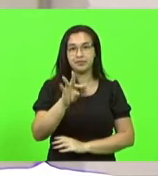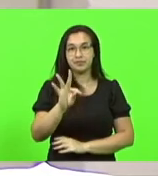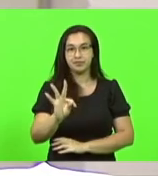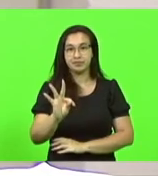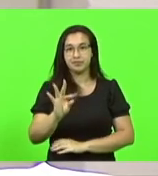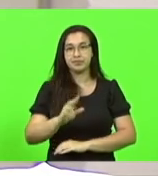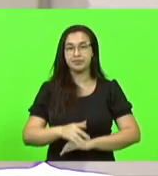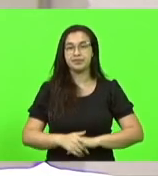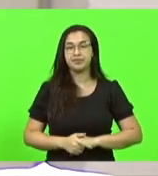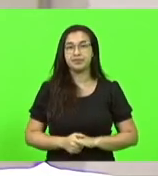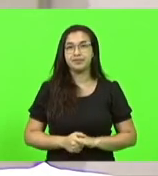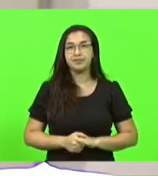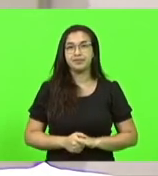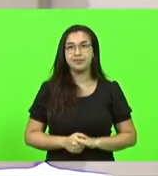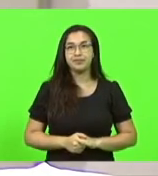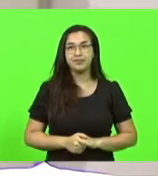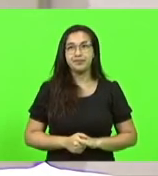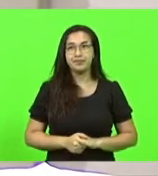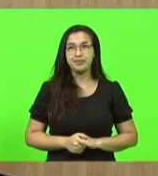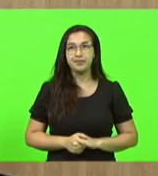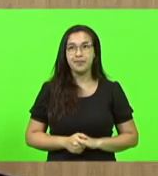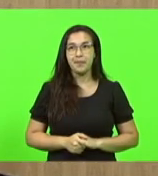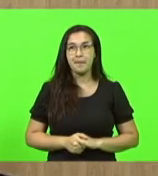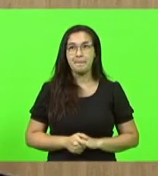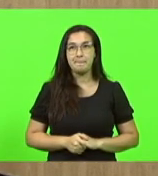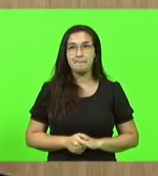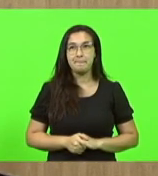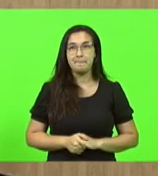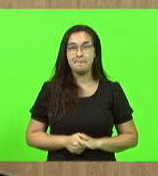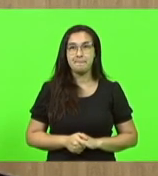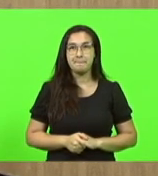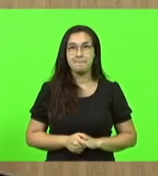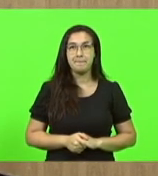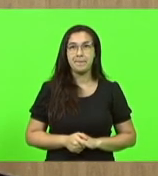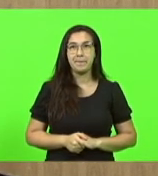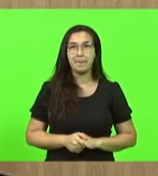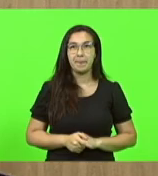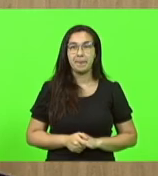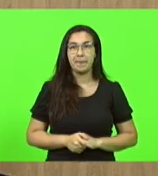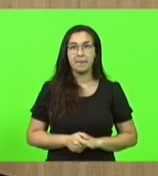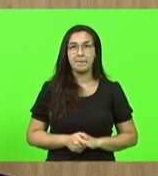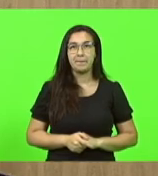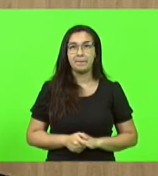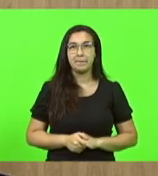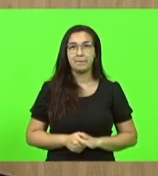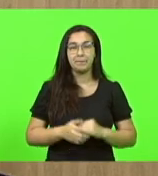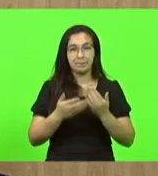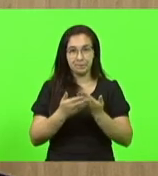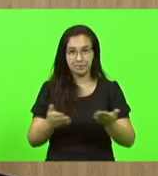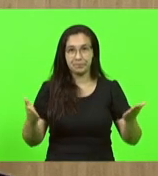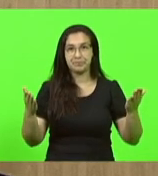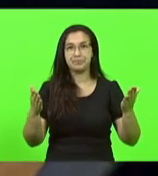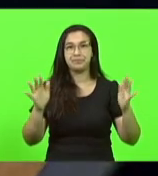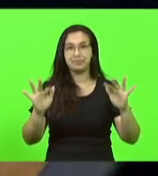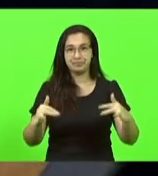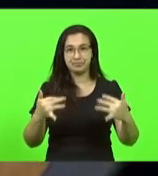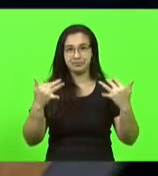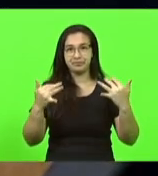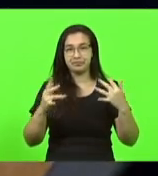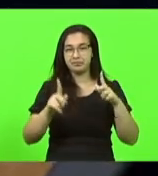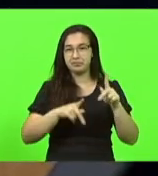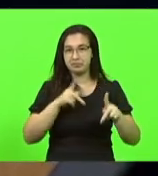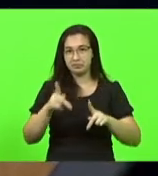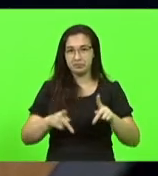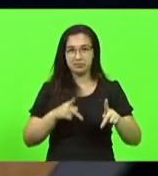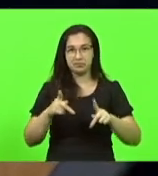Senhor presidente, senhores deputados, senhoras deputadas, estimados catarinenses que